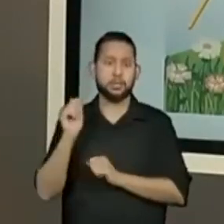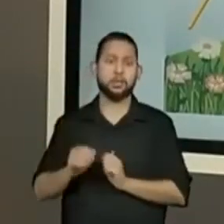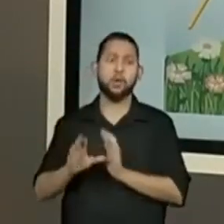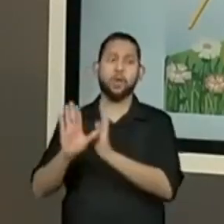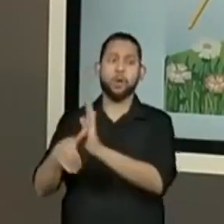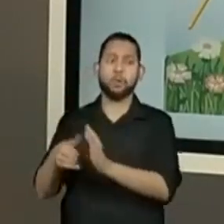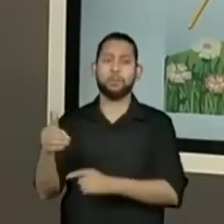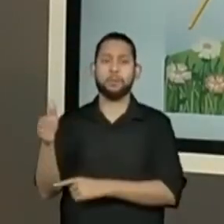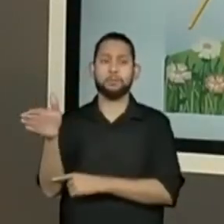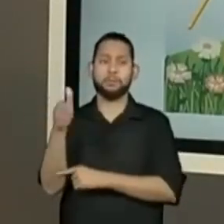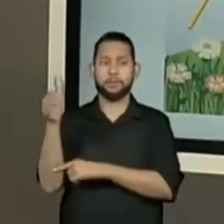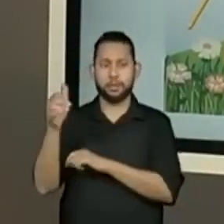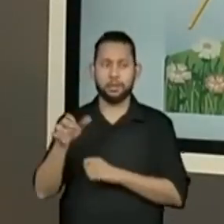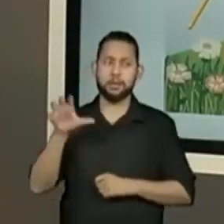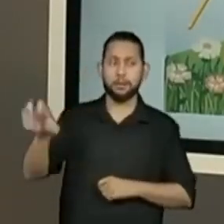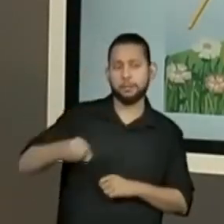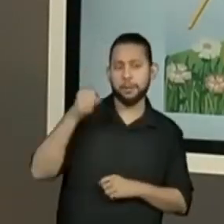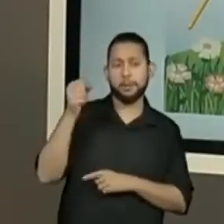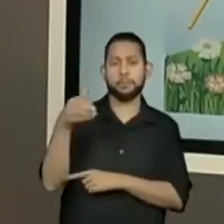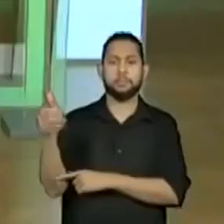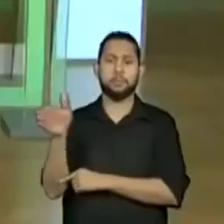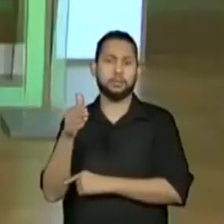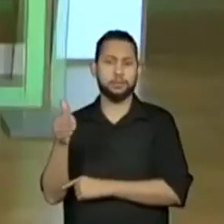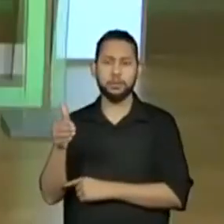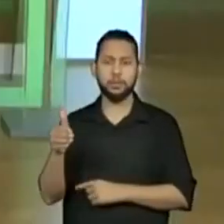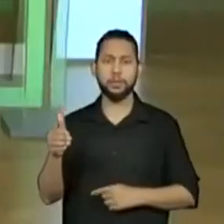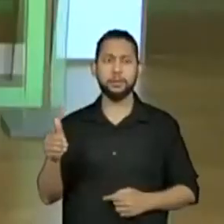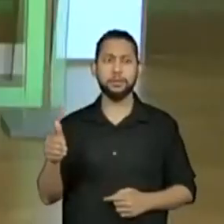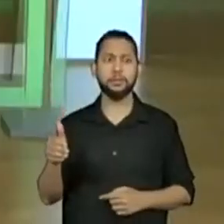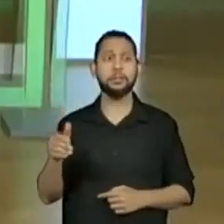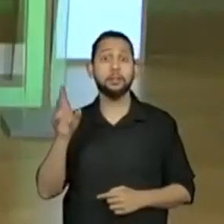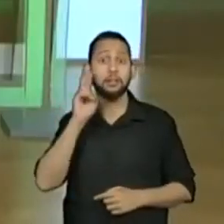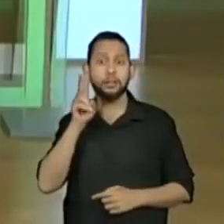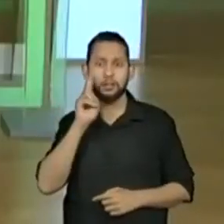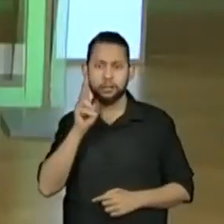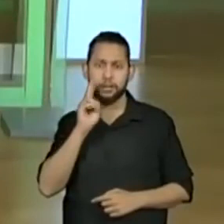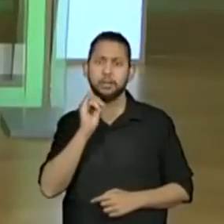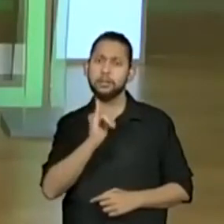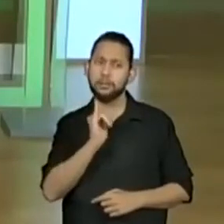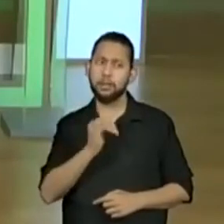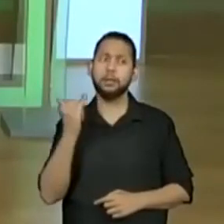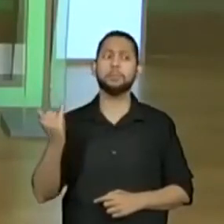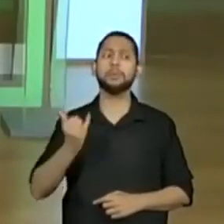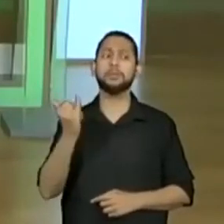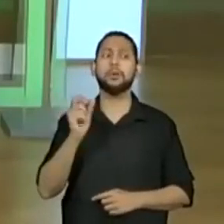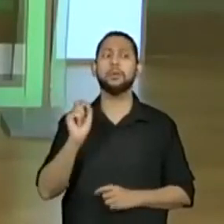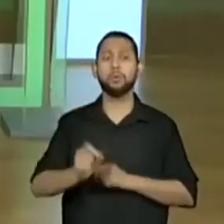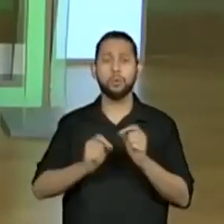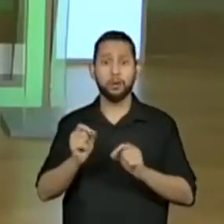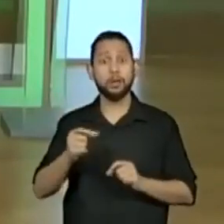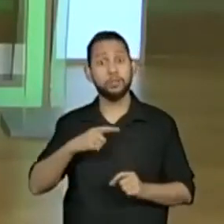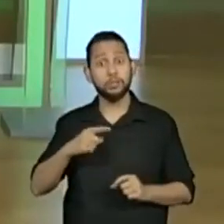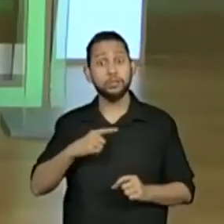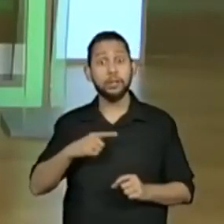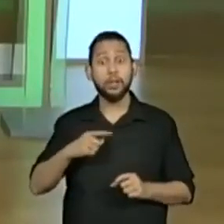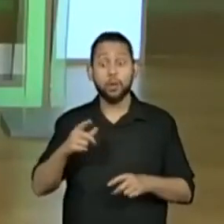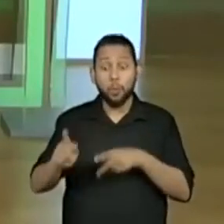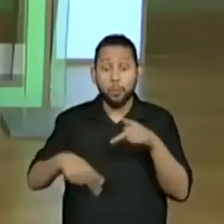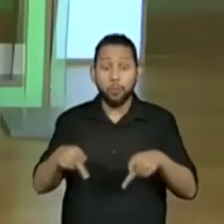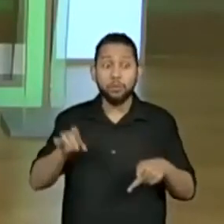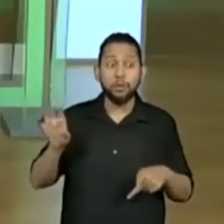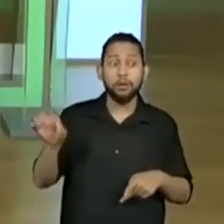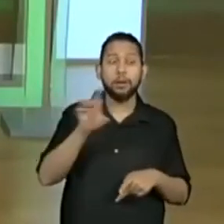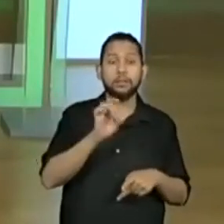-bandeira ou pega-bandeira. Lembrando que isso é importante por conta dessa contribuição da cultura popular. Cada